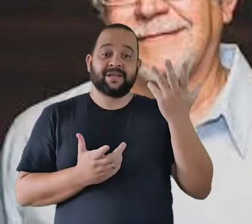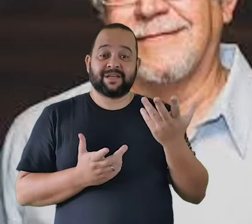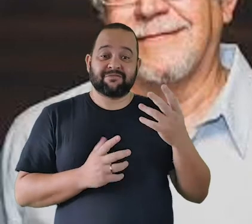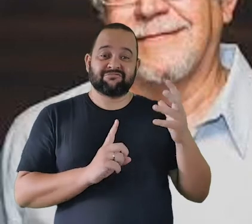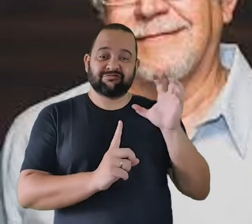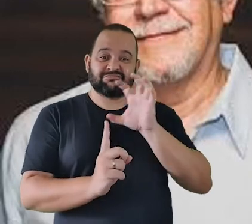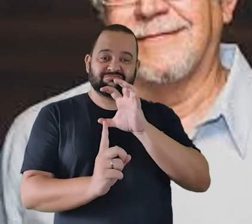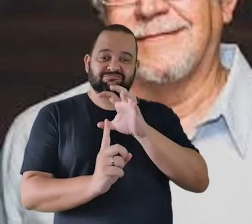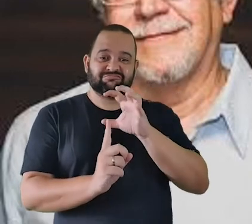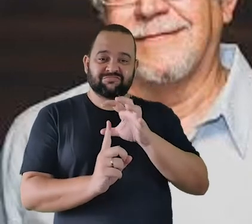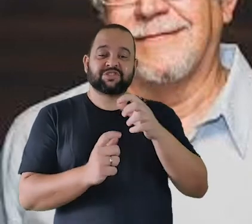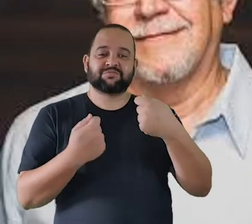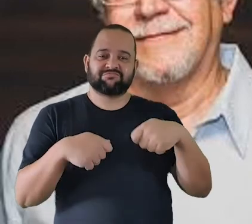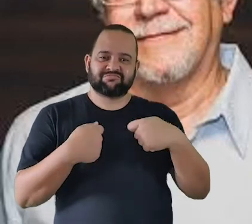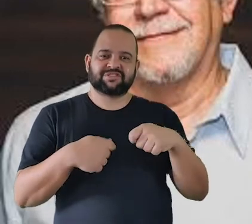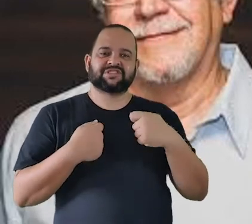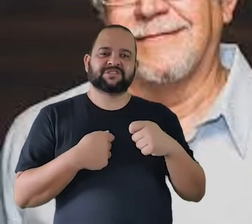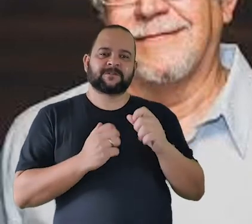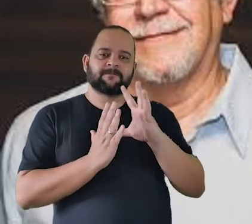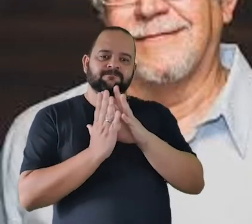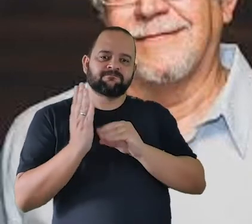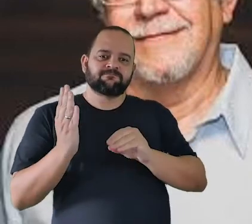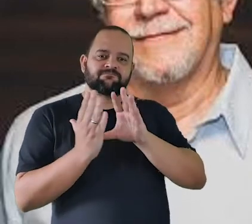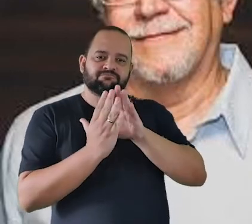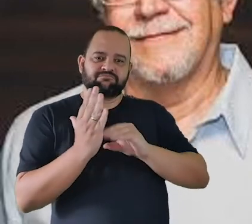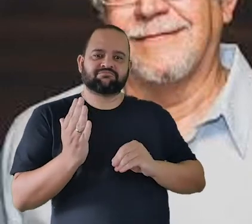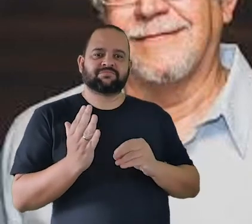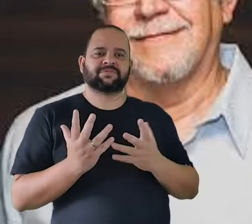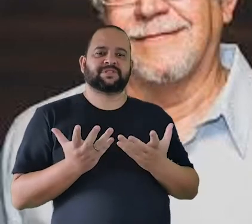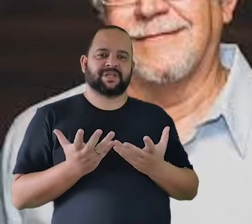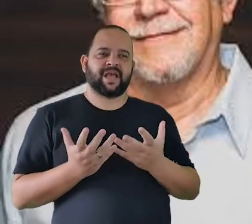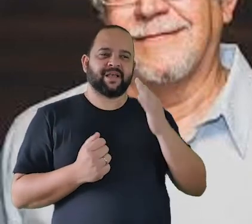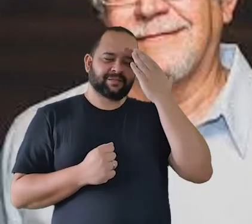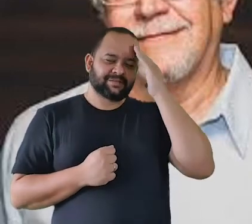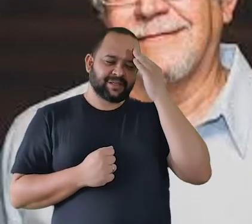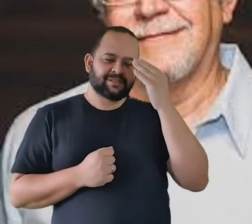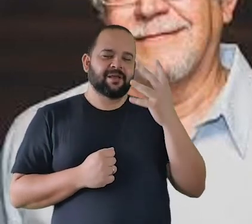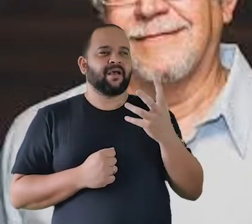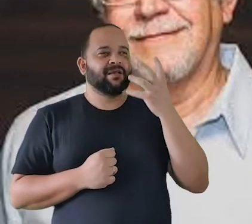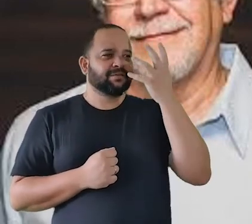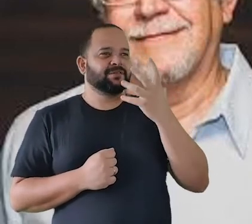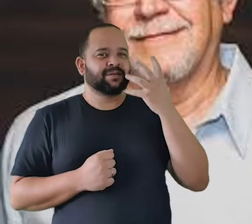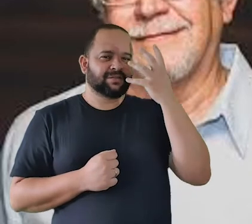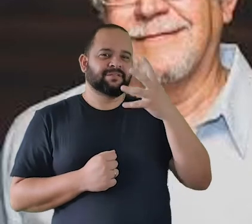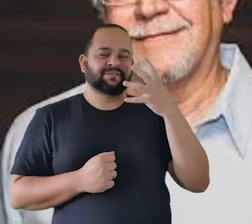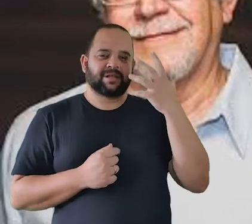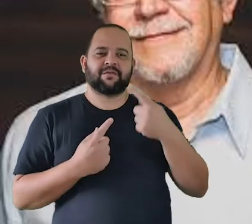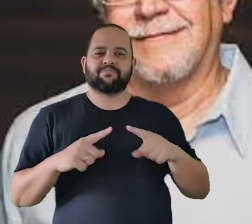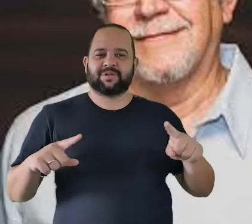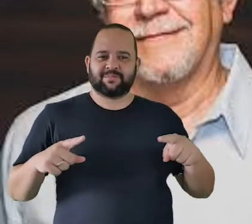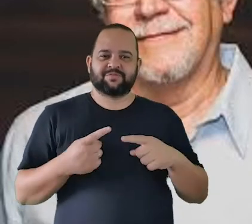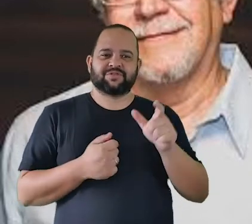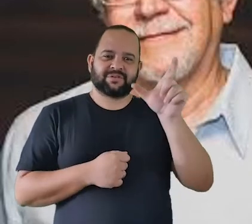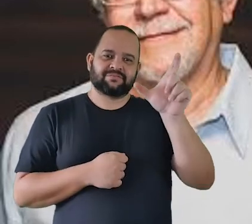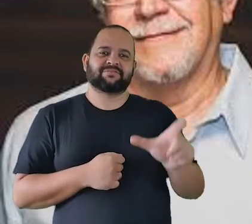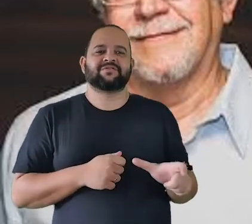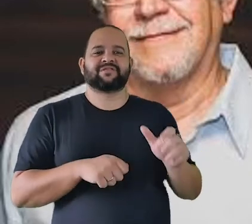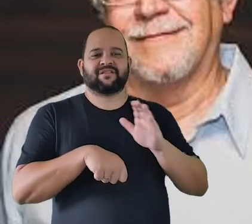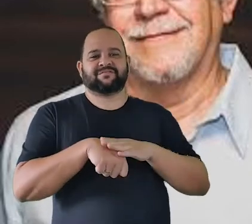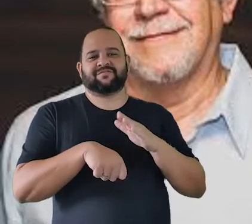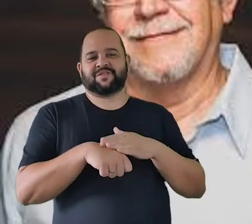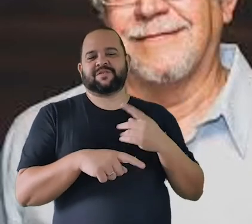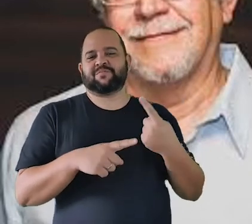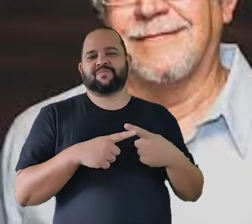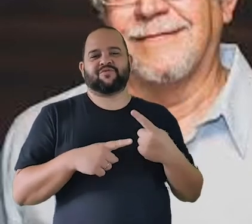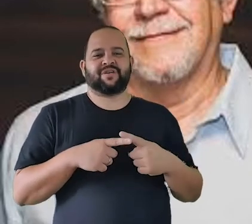e redescobrir toda a obra e se apaixonar se encantar por ela porque ela é uma obra